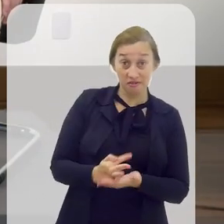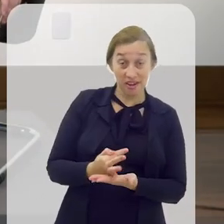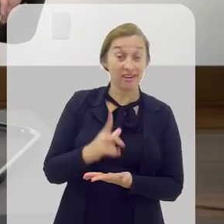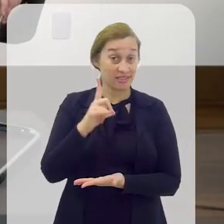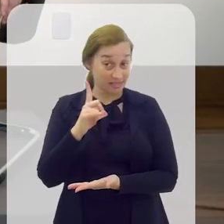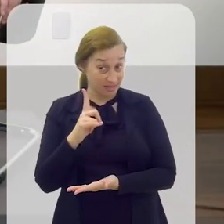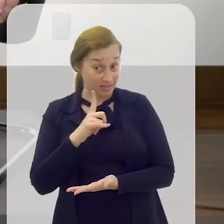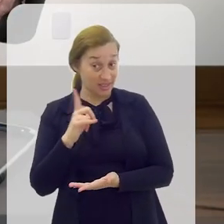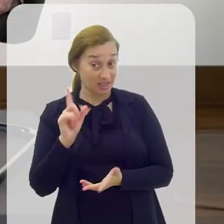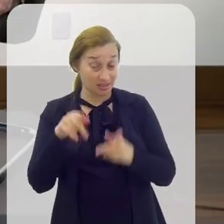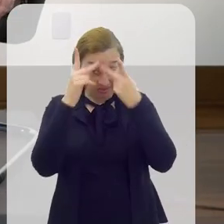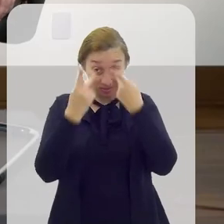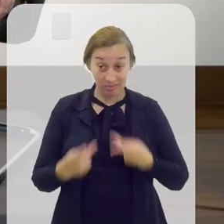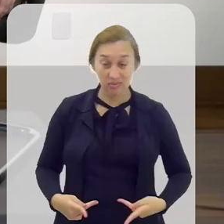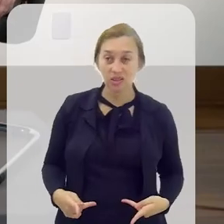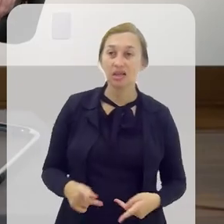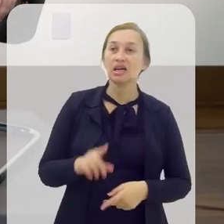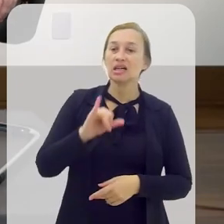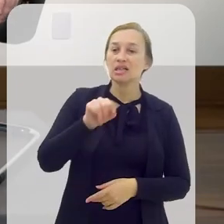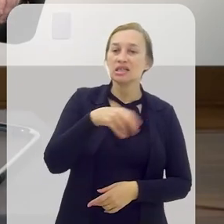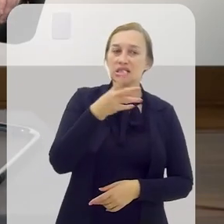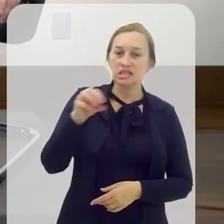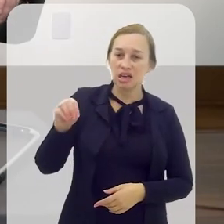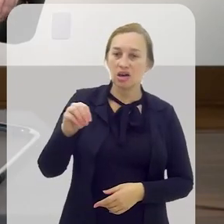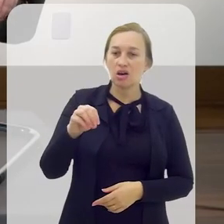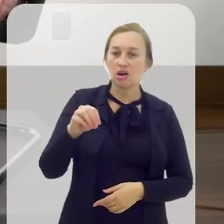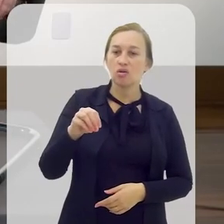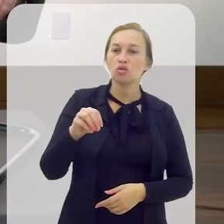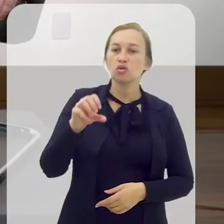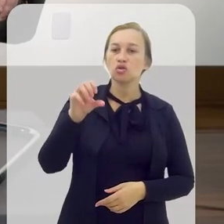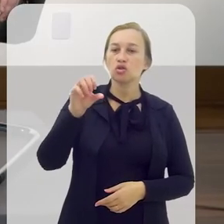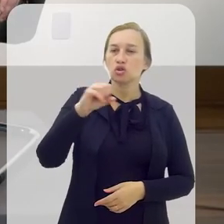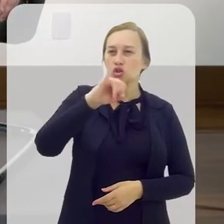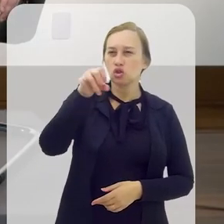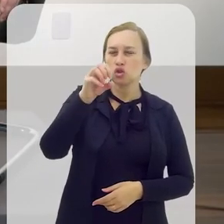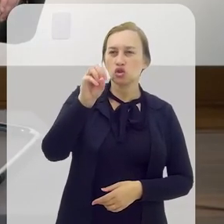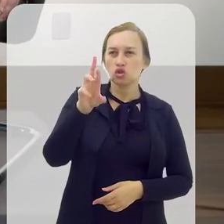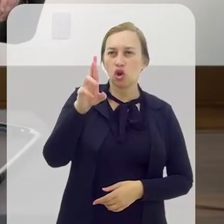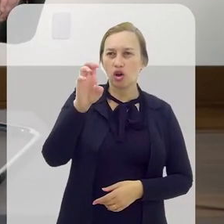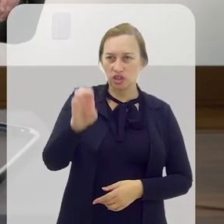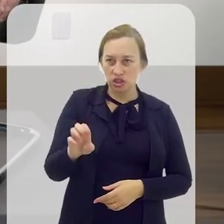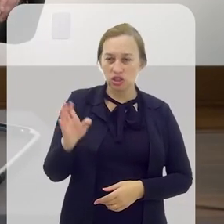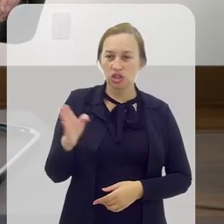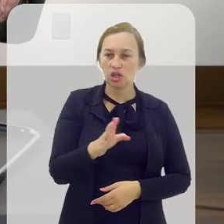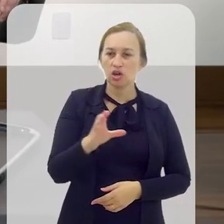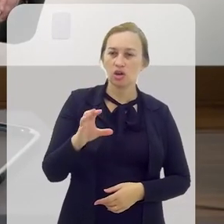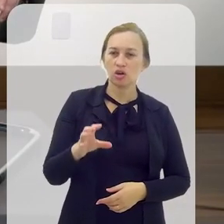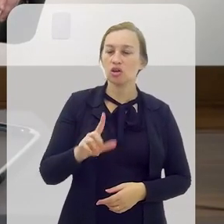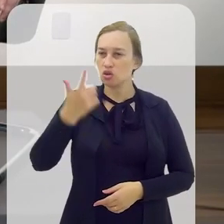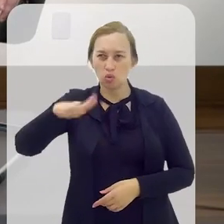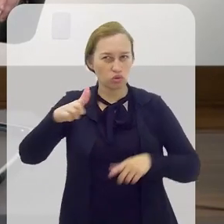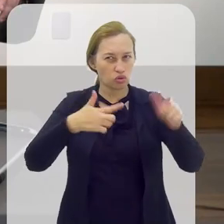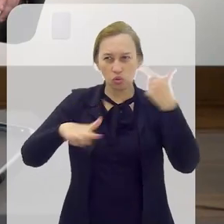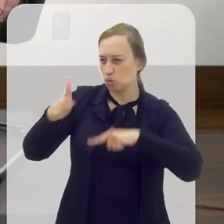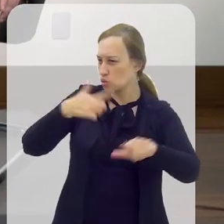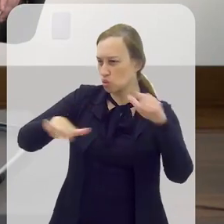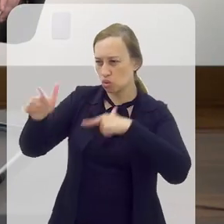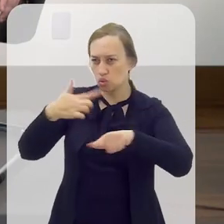ter fé, né? Muito. Então, São Jorge, o Corno Damião, o vovó, bem, todos.